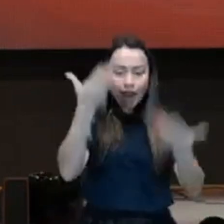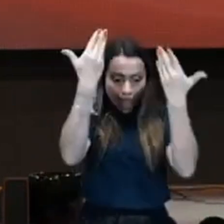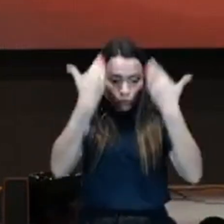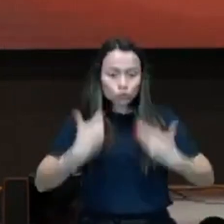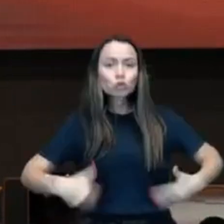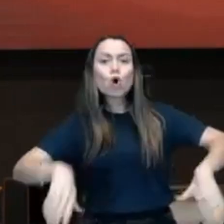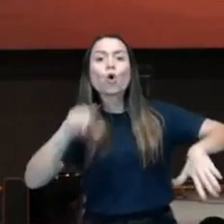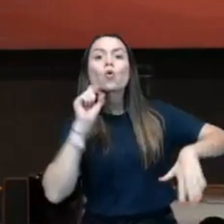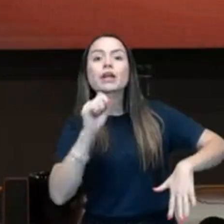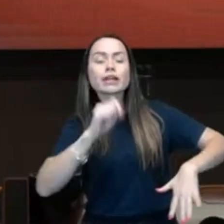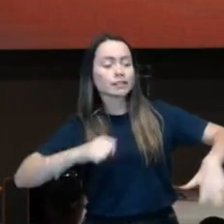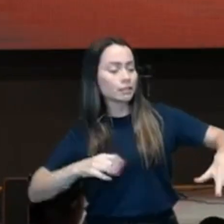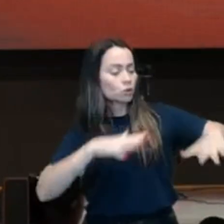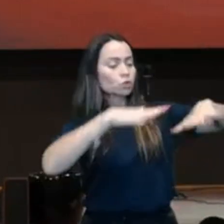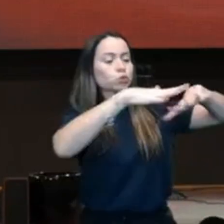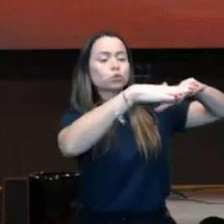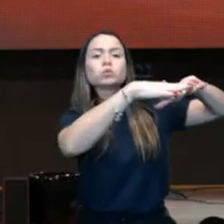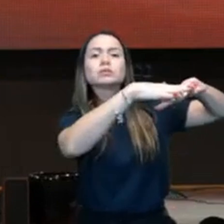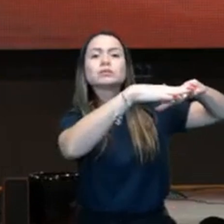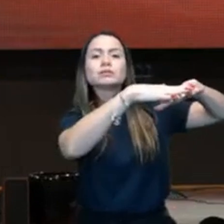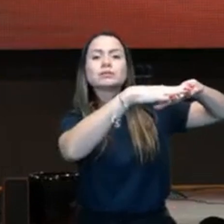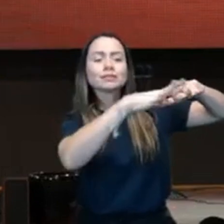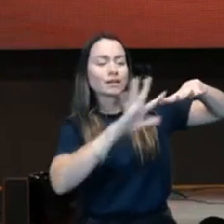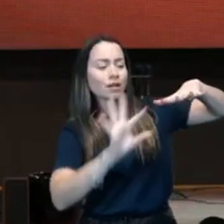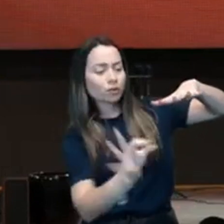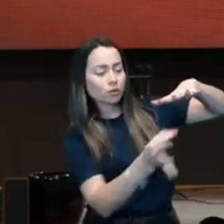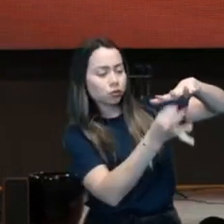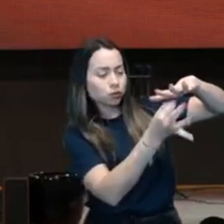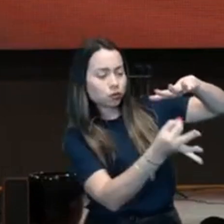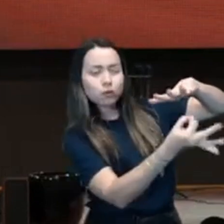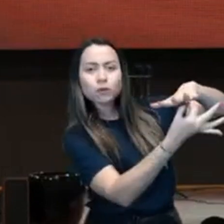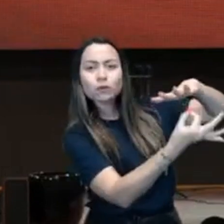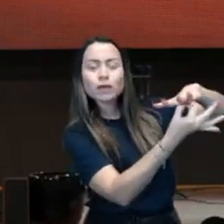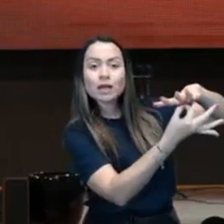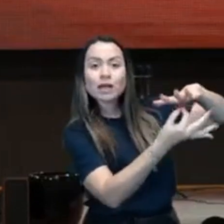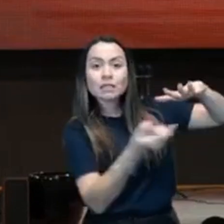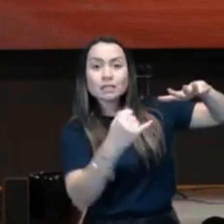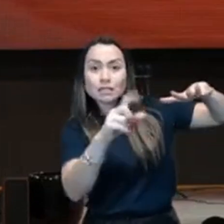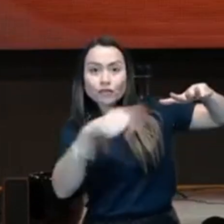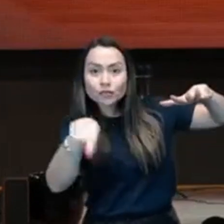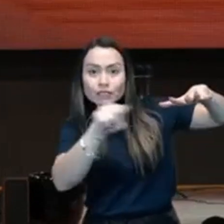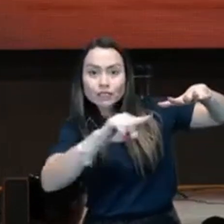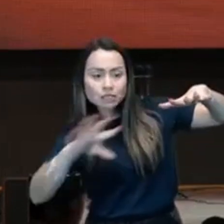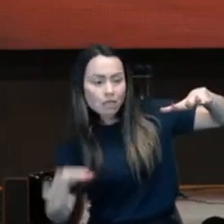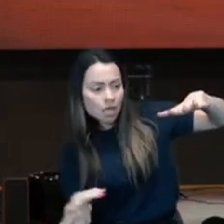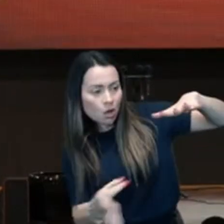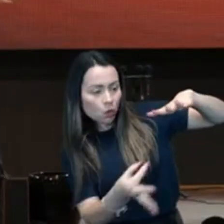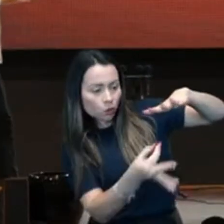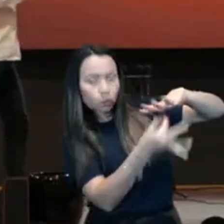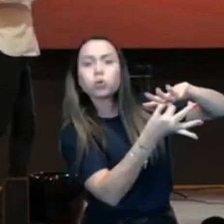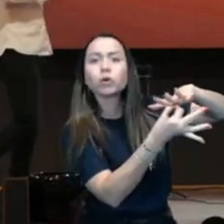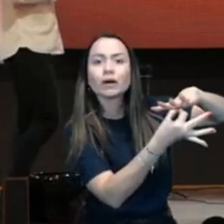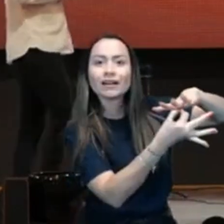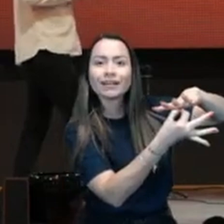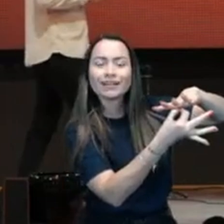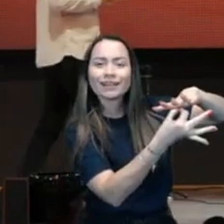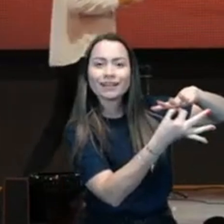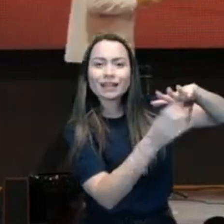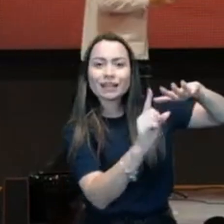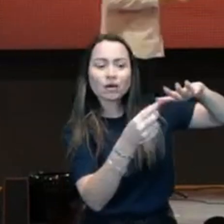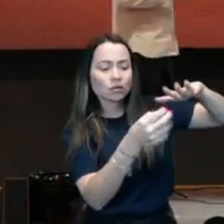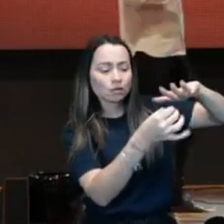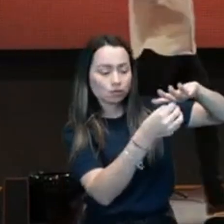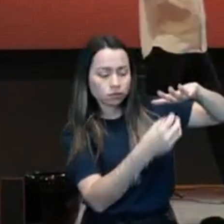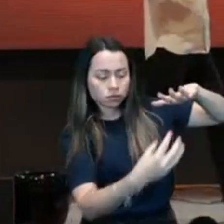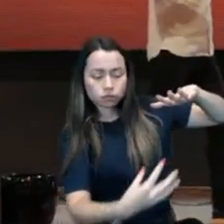são os ramos, se alguém permanecer em mim. Quem está falando é Jesus. Então, a primeira resposta, da primeira pergunta,